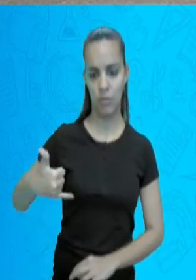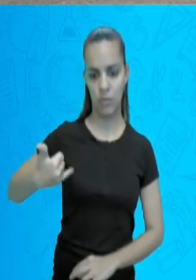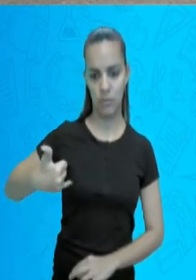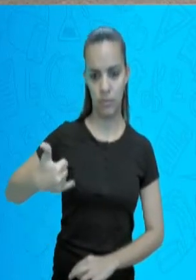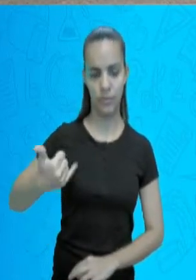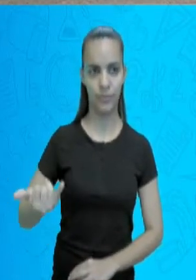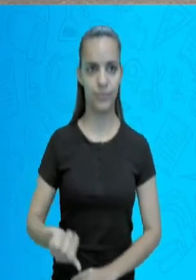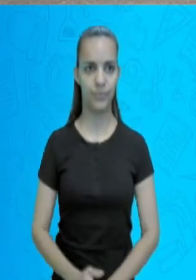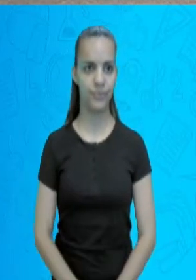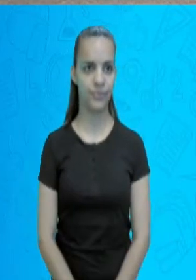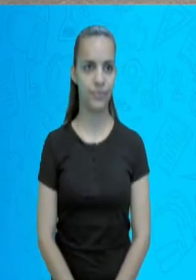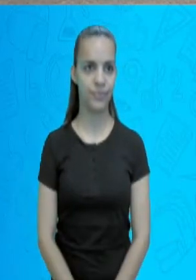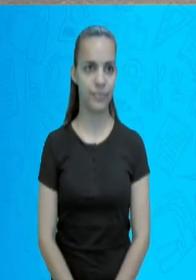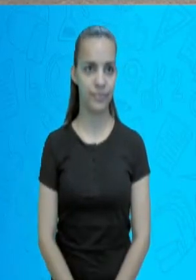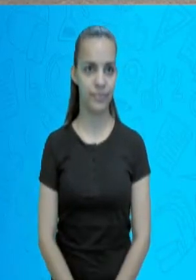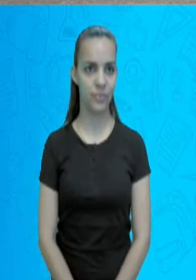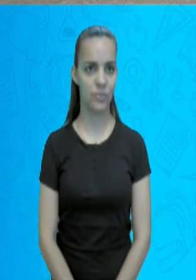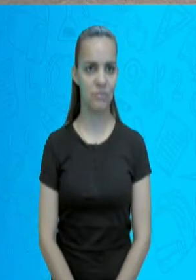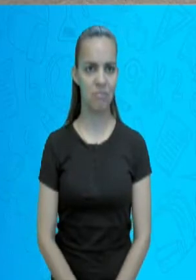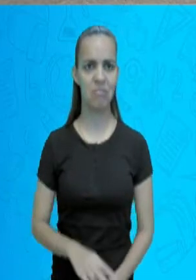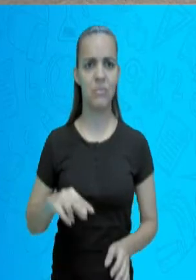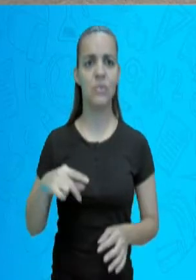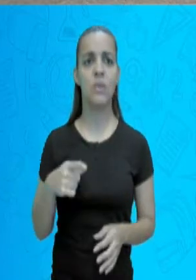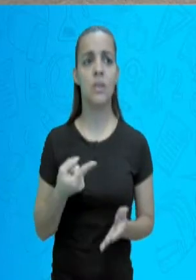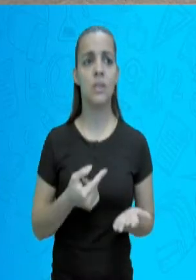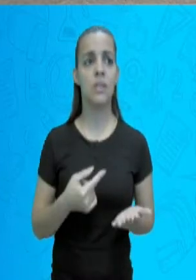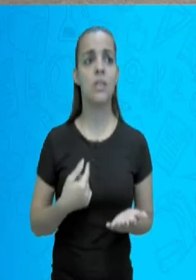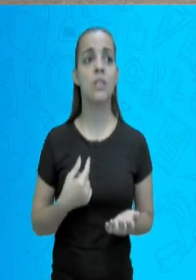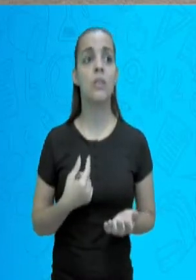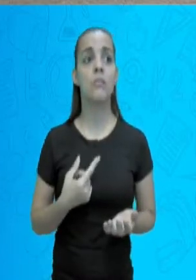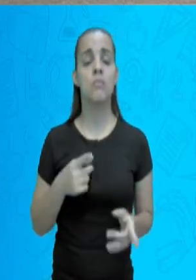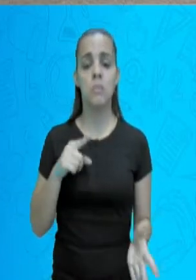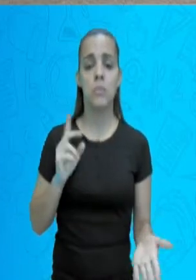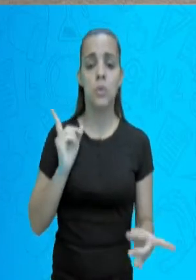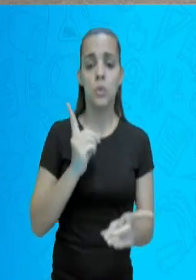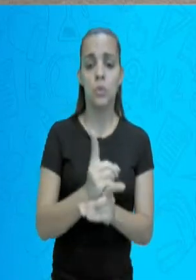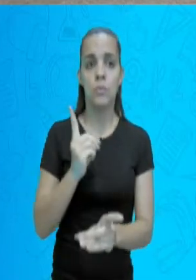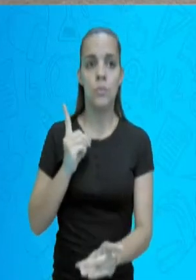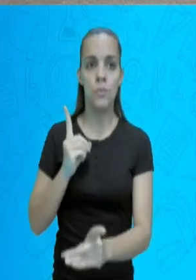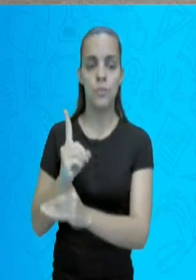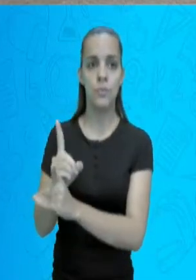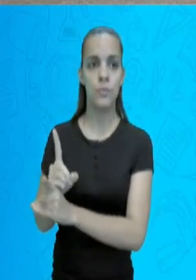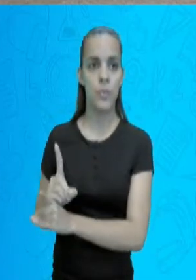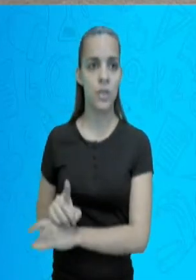Para que que ele faz? Para identificar,